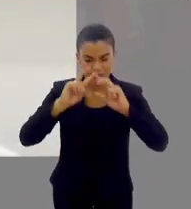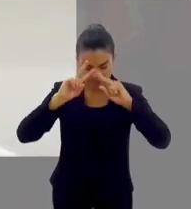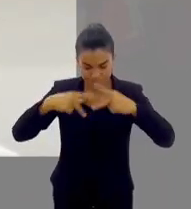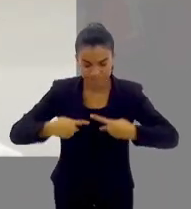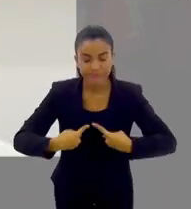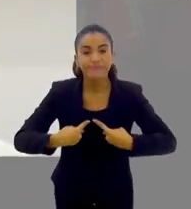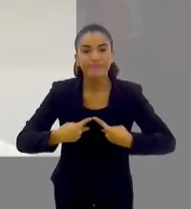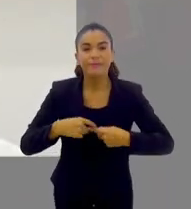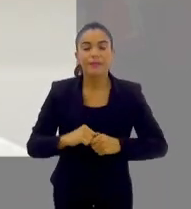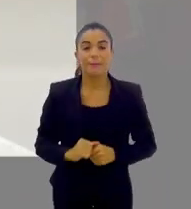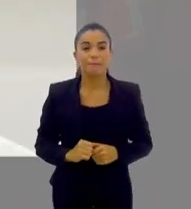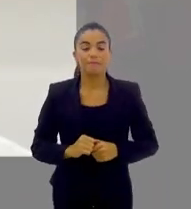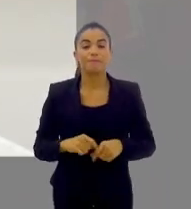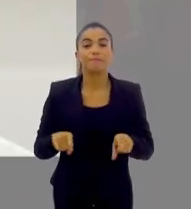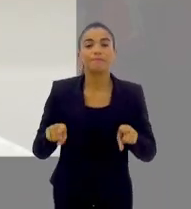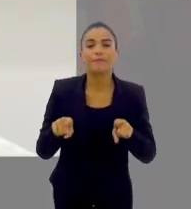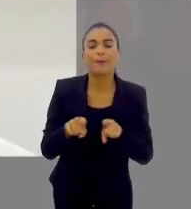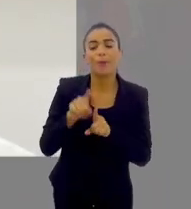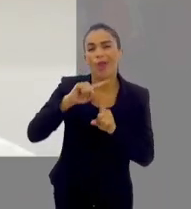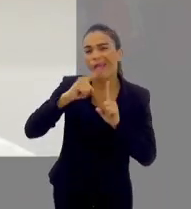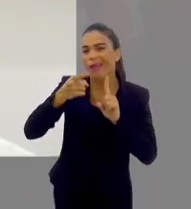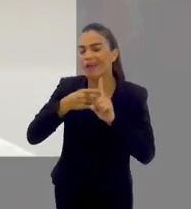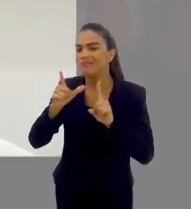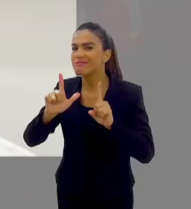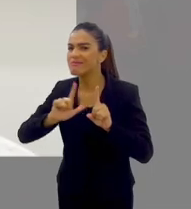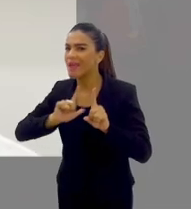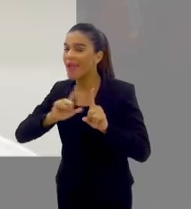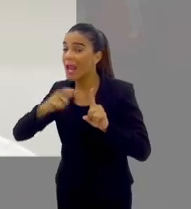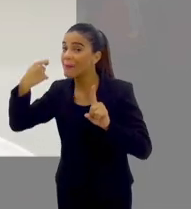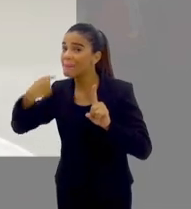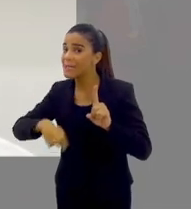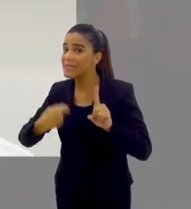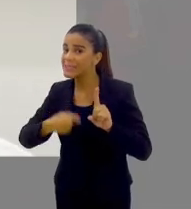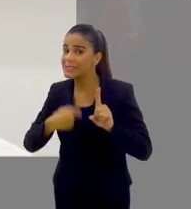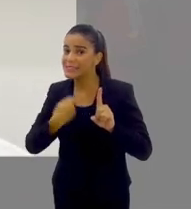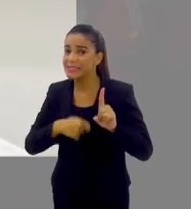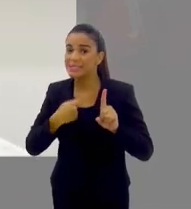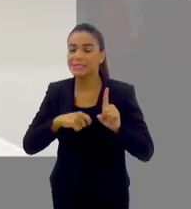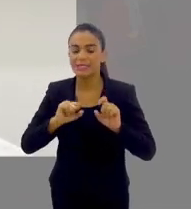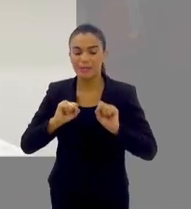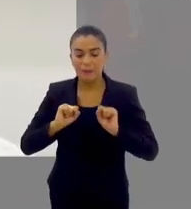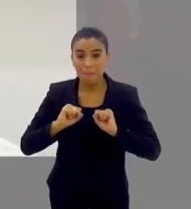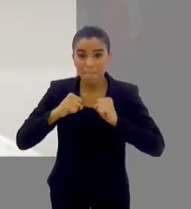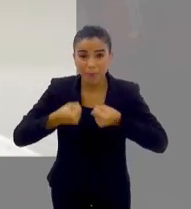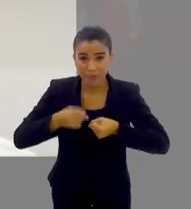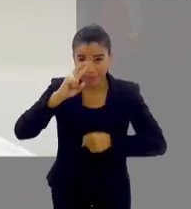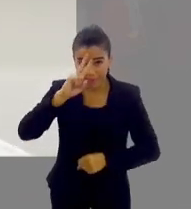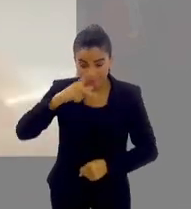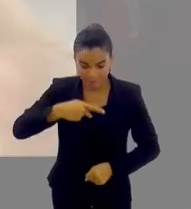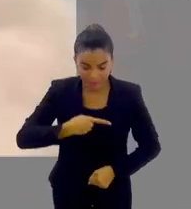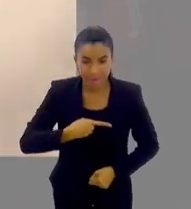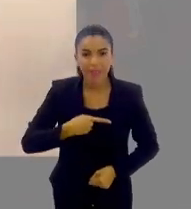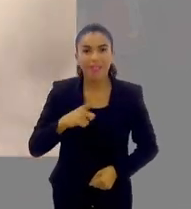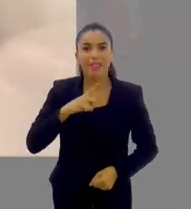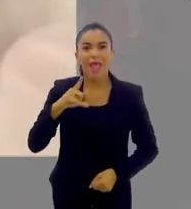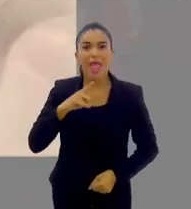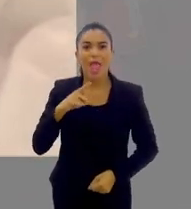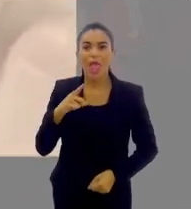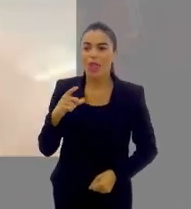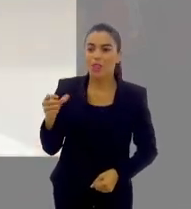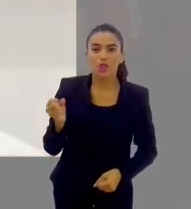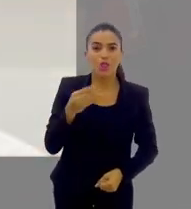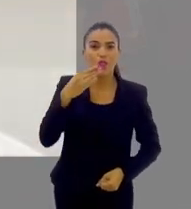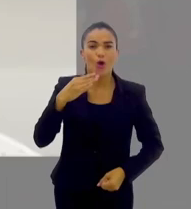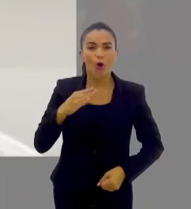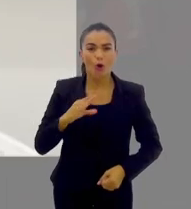ela tem a... ela precisa ter baixa imunidade, pois senão, pois ela já tem um corpo estranho, entre